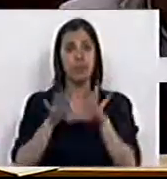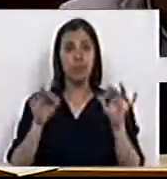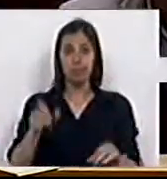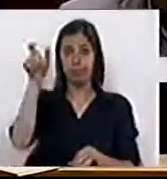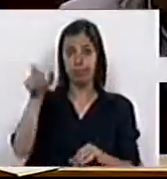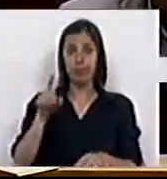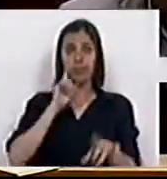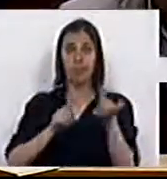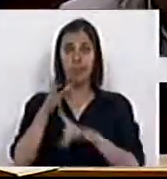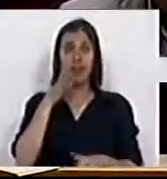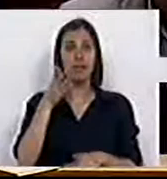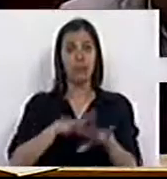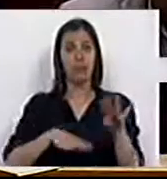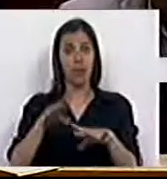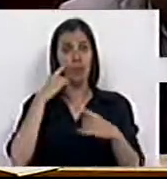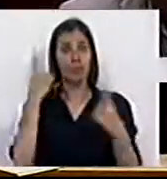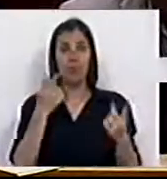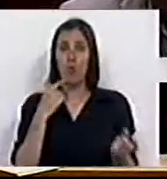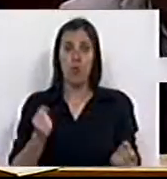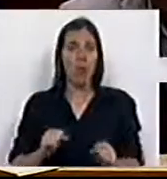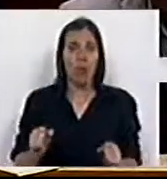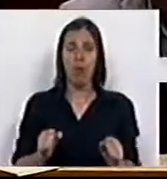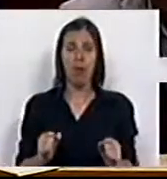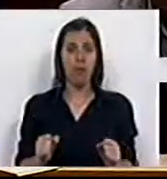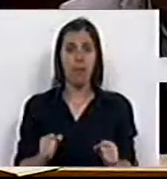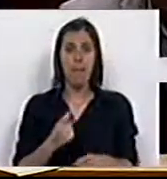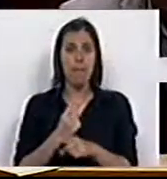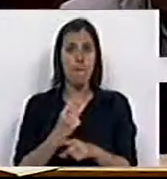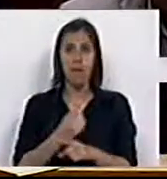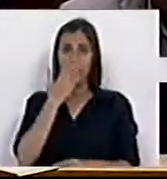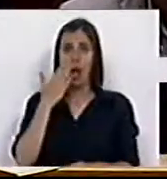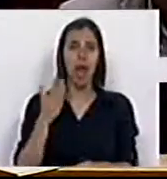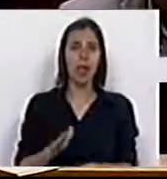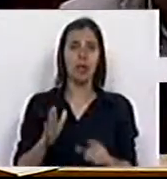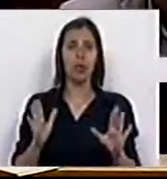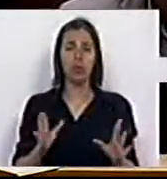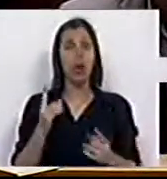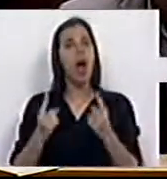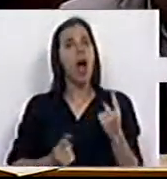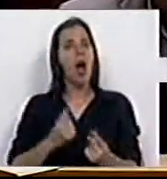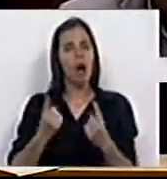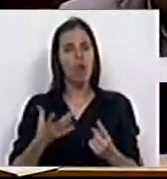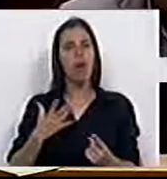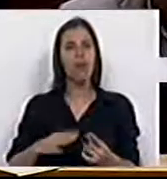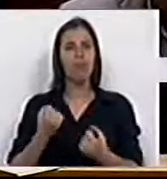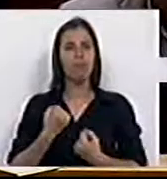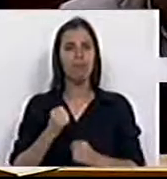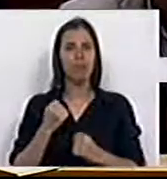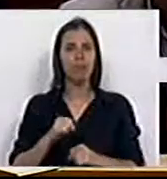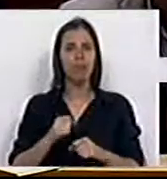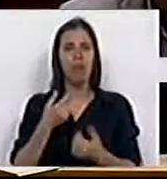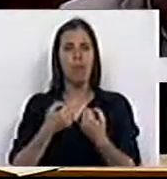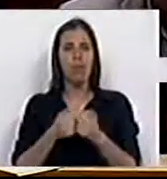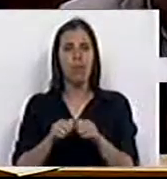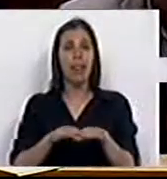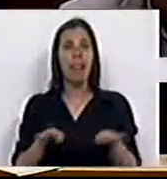a Sra. Deputada aqui o fez, não pode ter a mesma atitude de alguns que querem varrer para